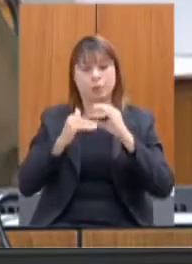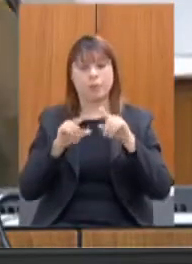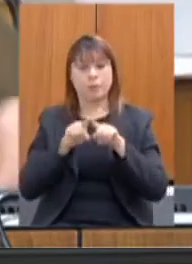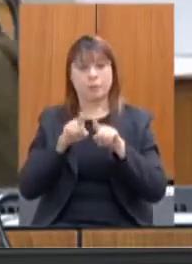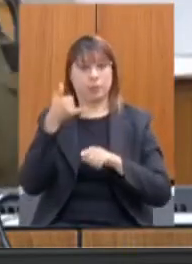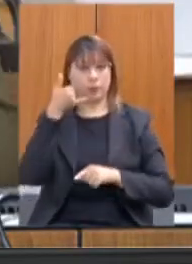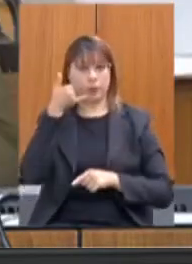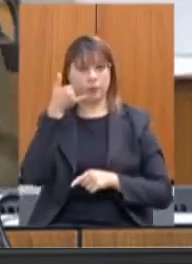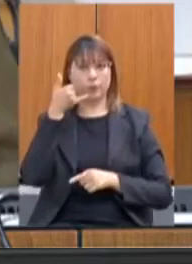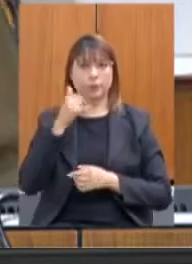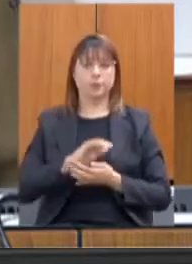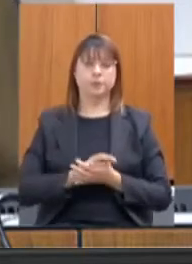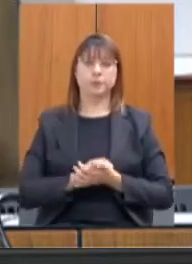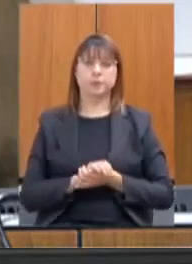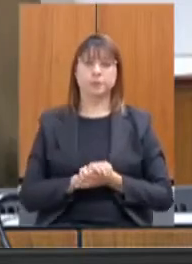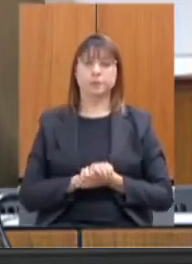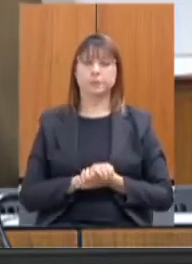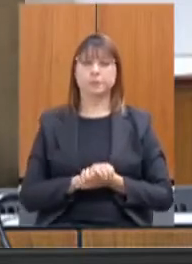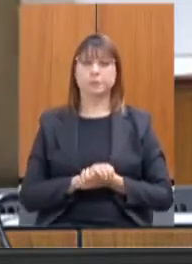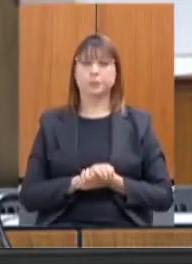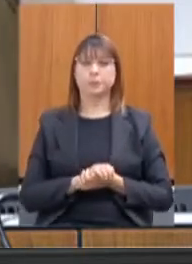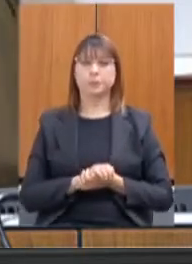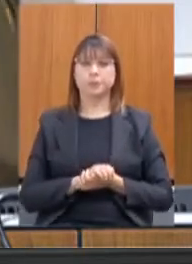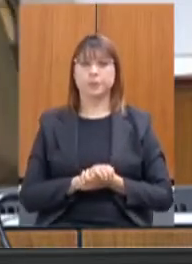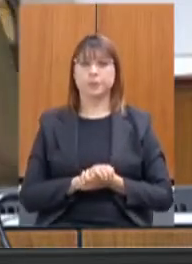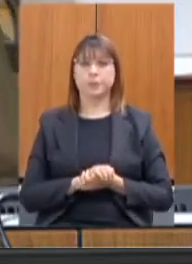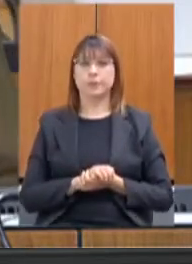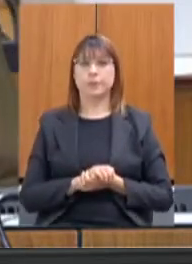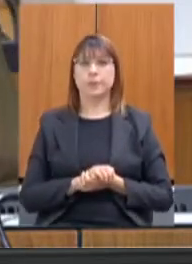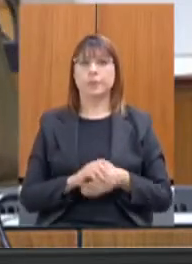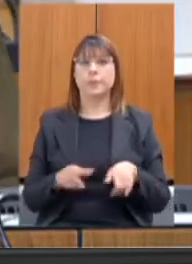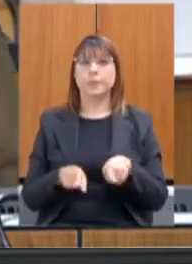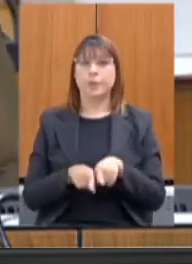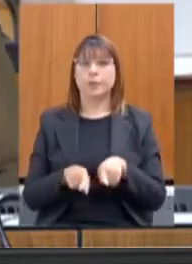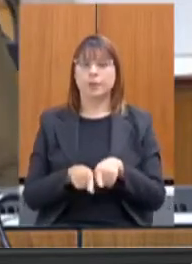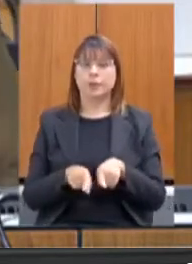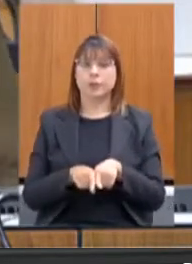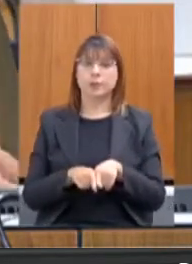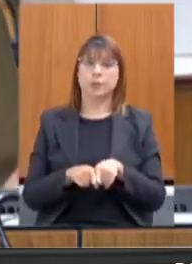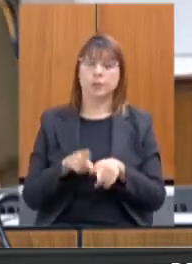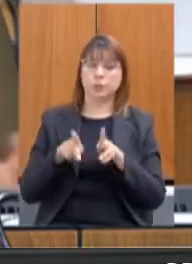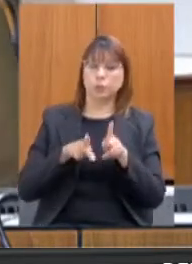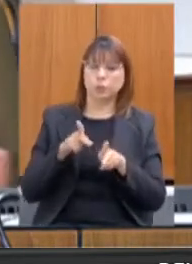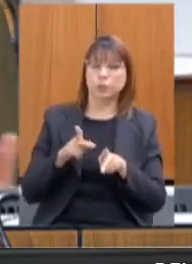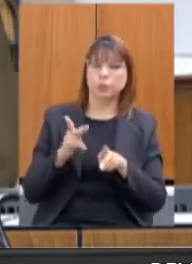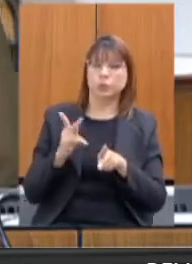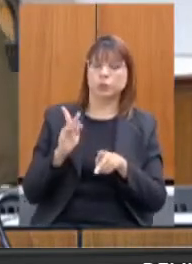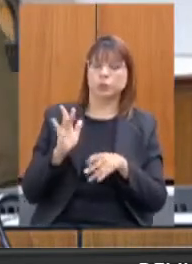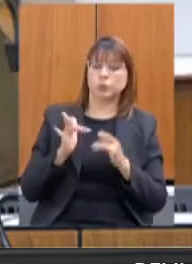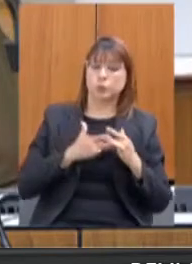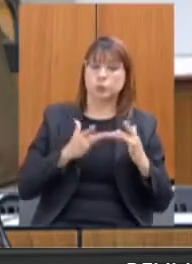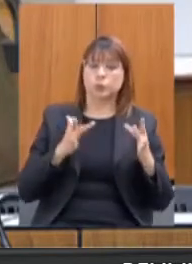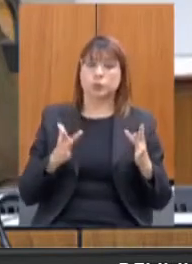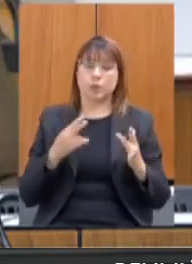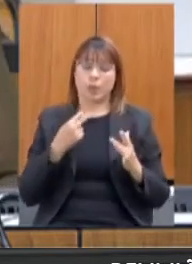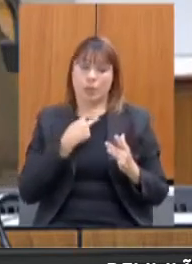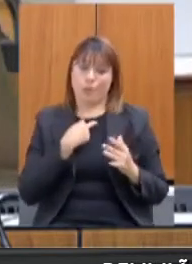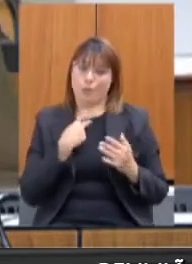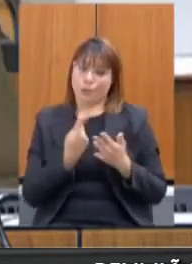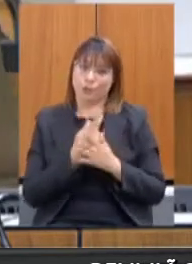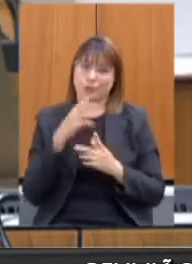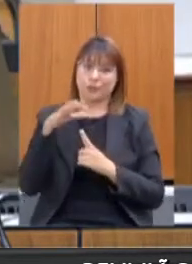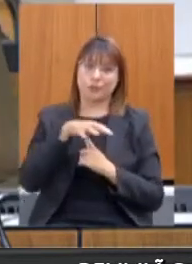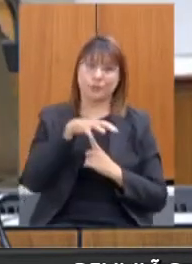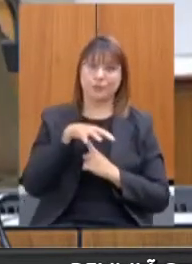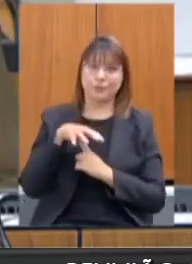Por favor. Na economia popular solidária, como nós não podemos executar as nossas feiras, nós